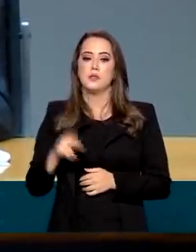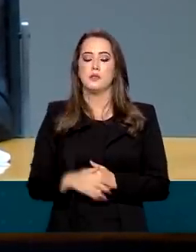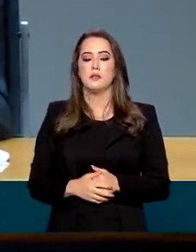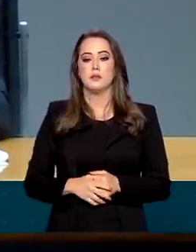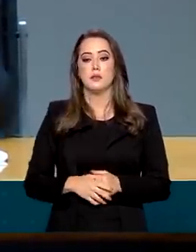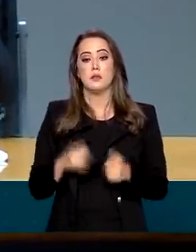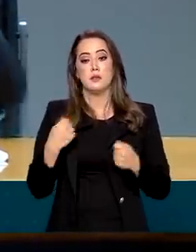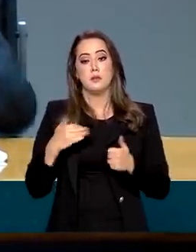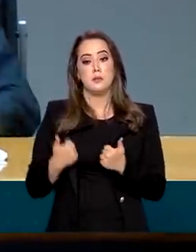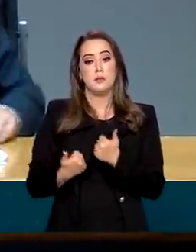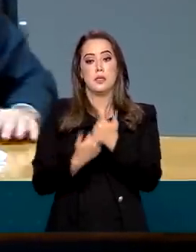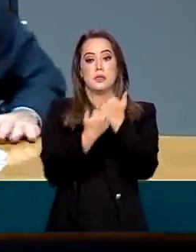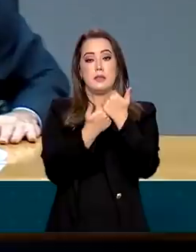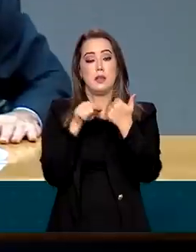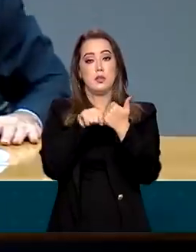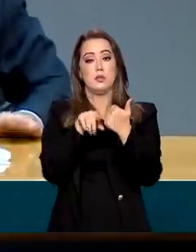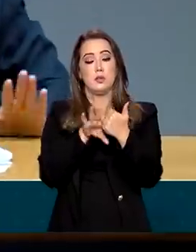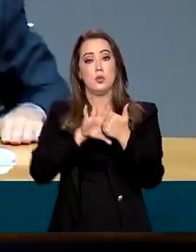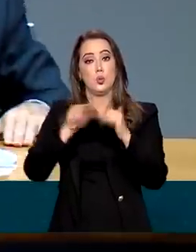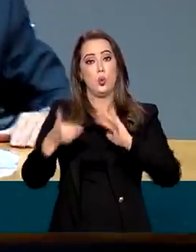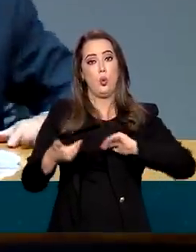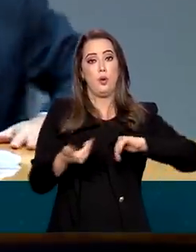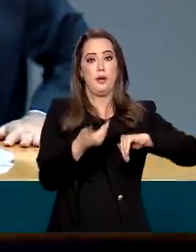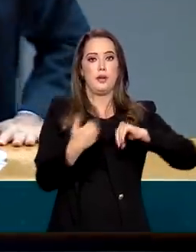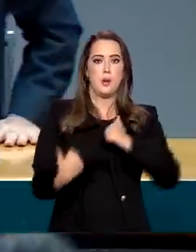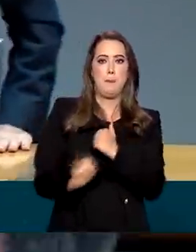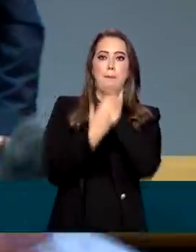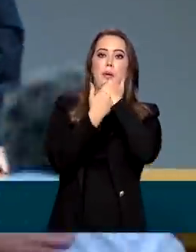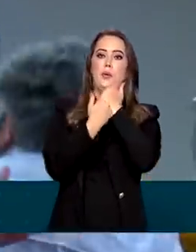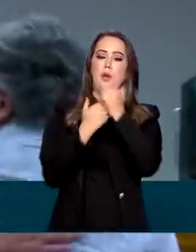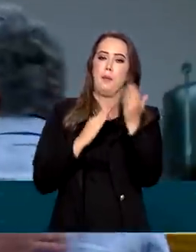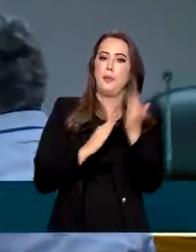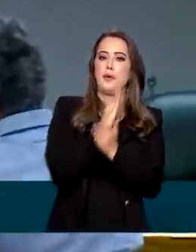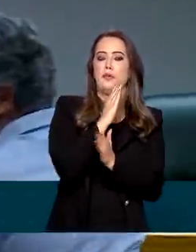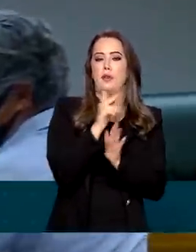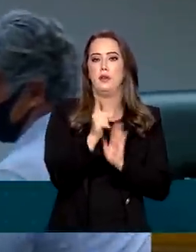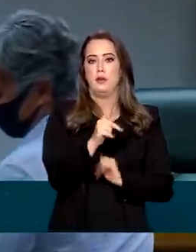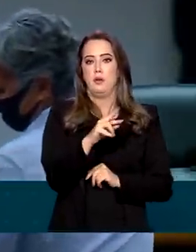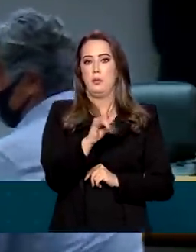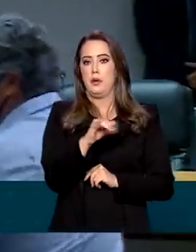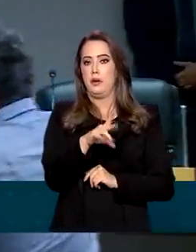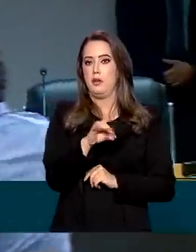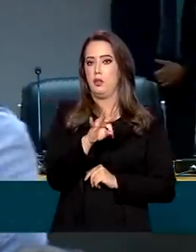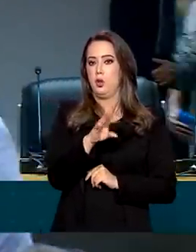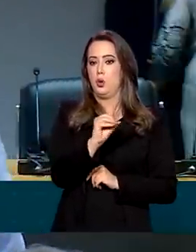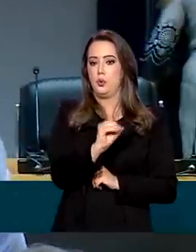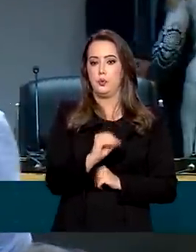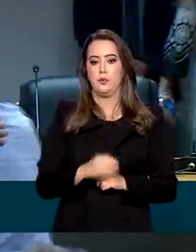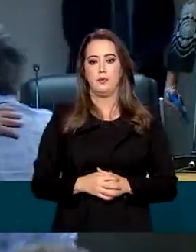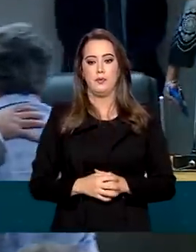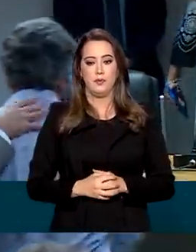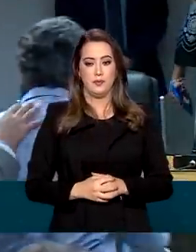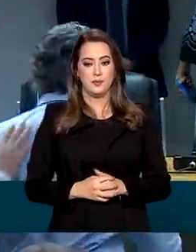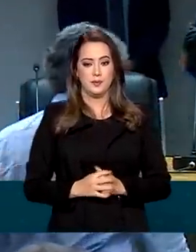precisamos de apoio do Congresso, aprovar o precatório. Obrigado. Obrigado. Obrigado.